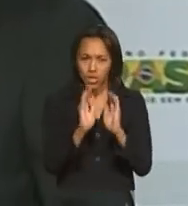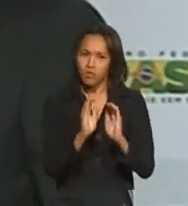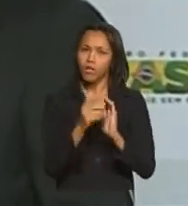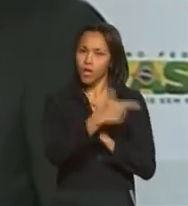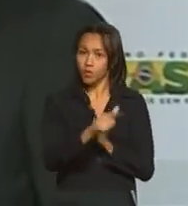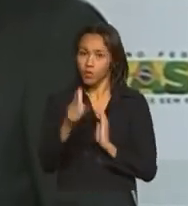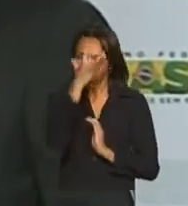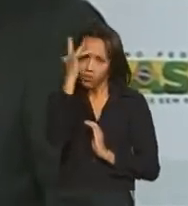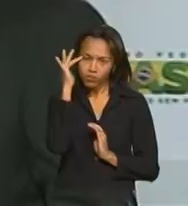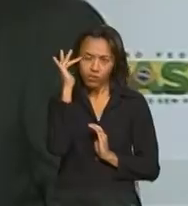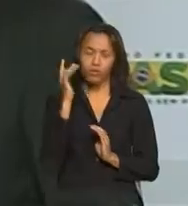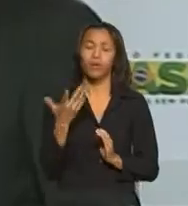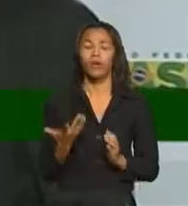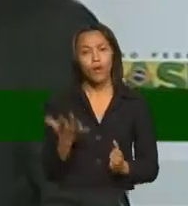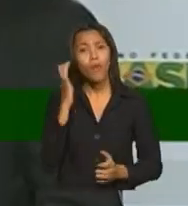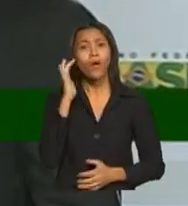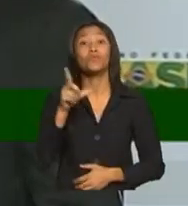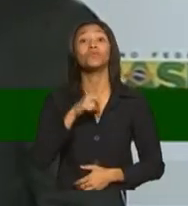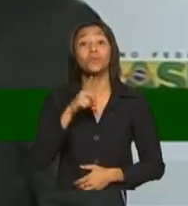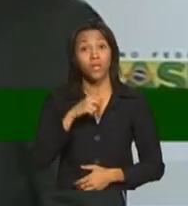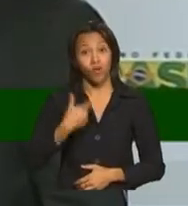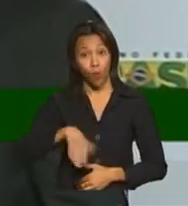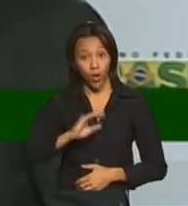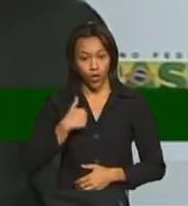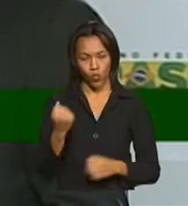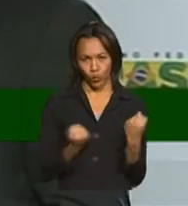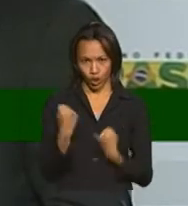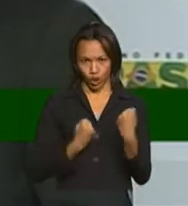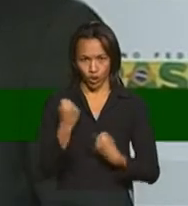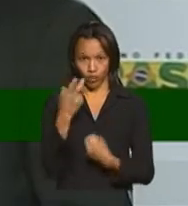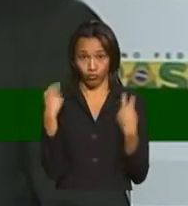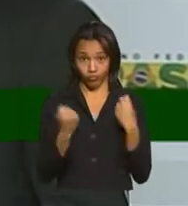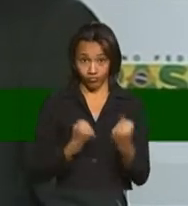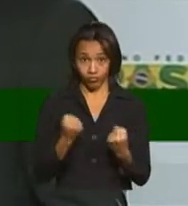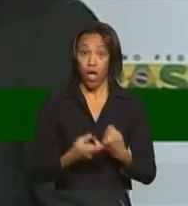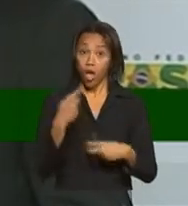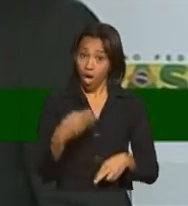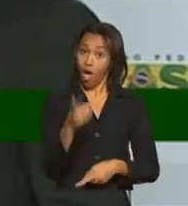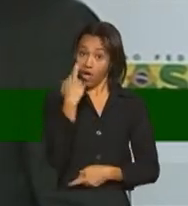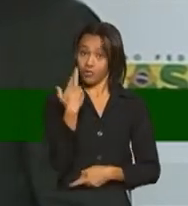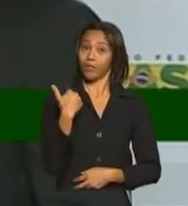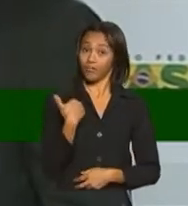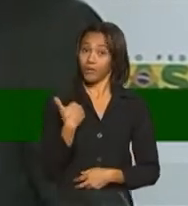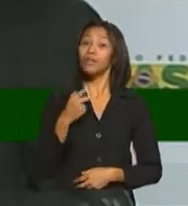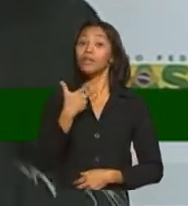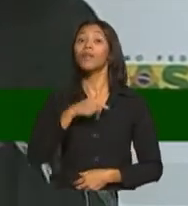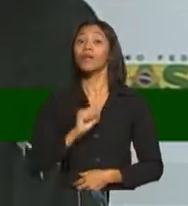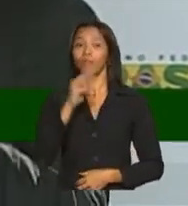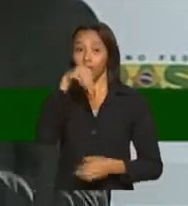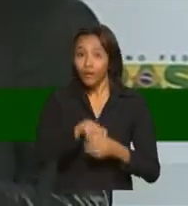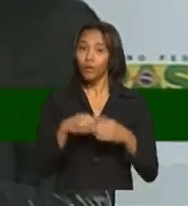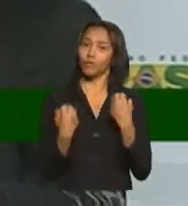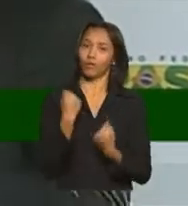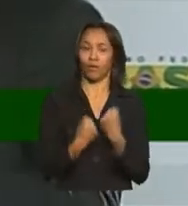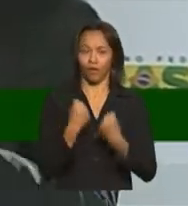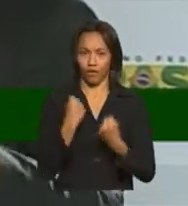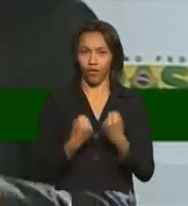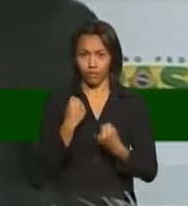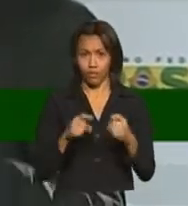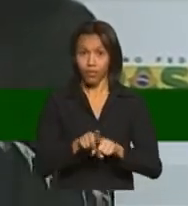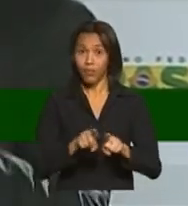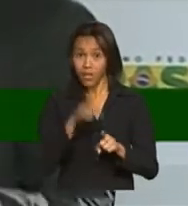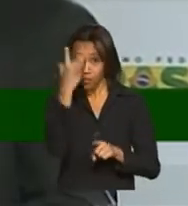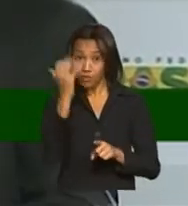próximo, o cidadão. Acho que quando você está dirigindo, você é responsável por si, por quem está no veículo e por aquele que